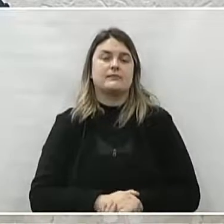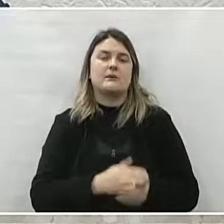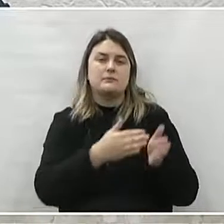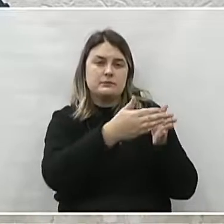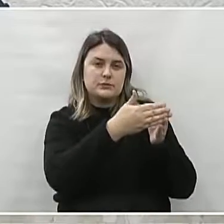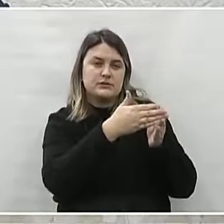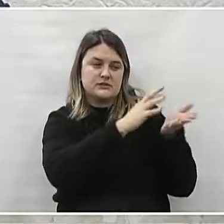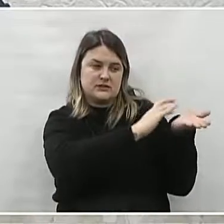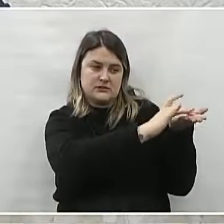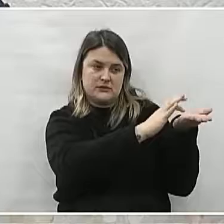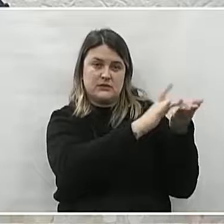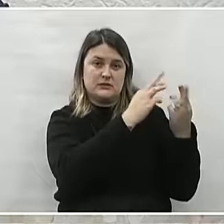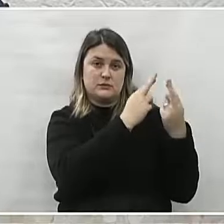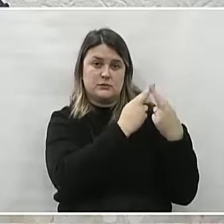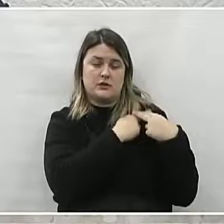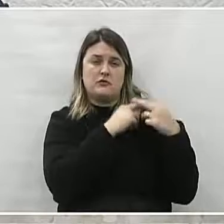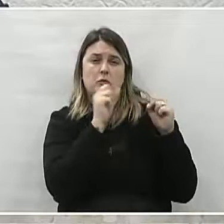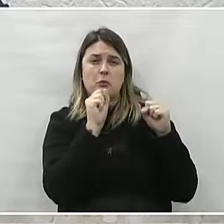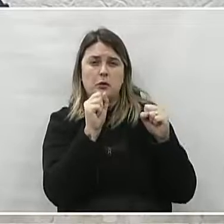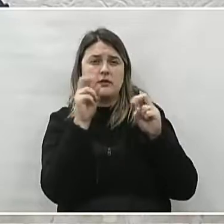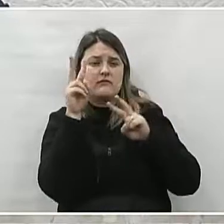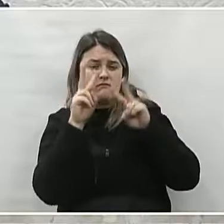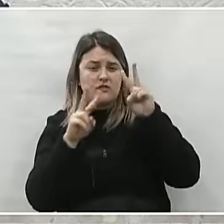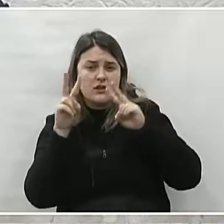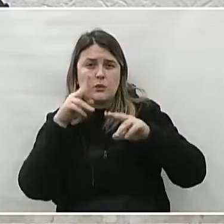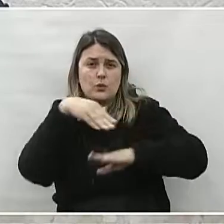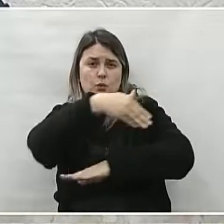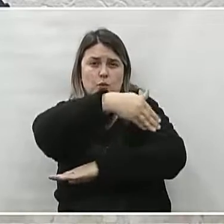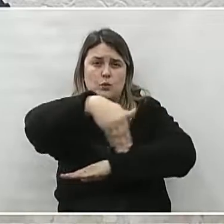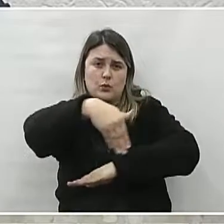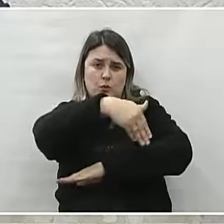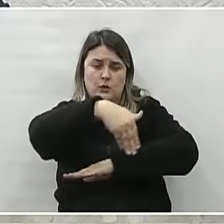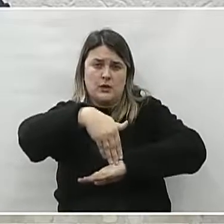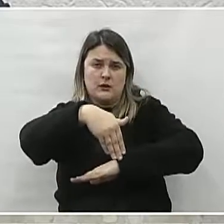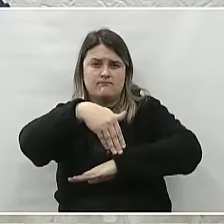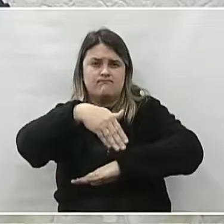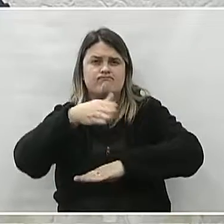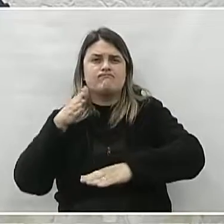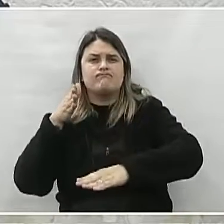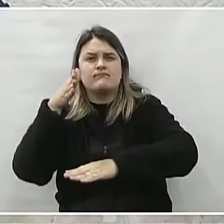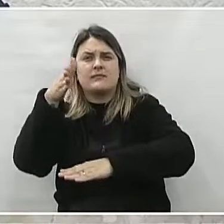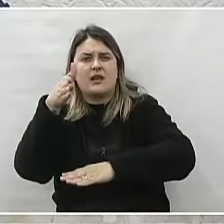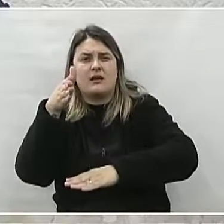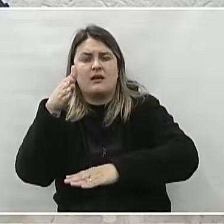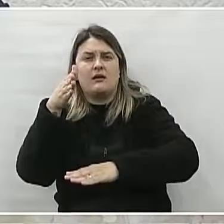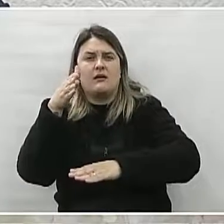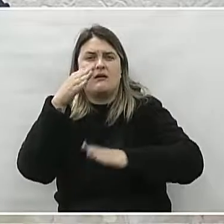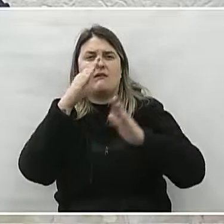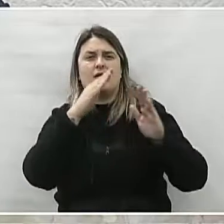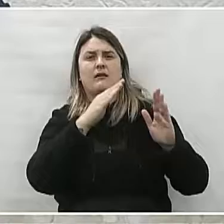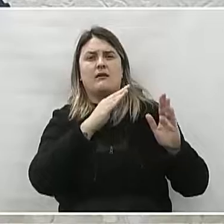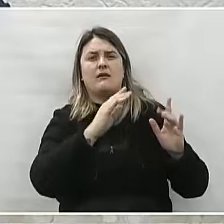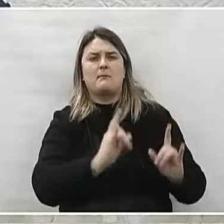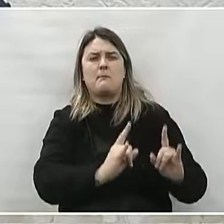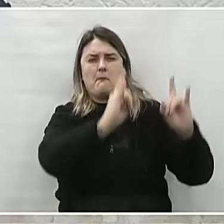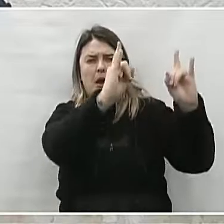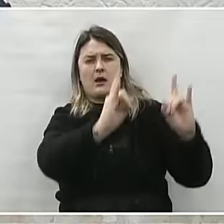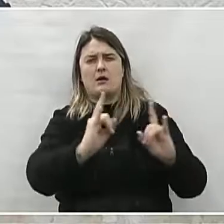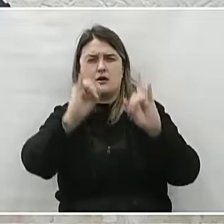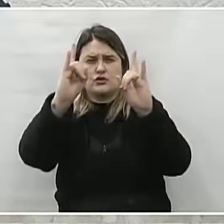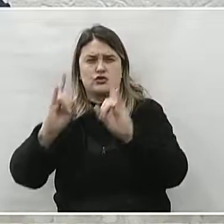secretaria competente, possam verificar a situação da rua na entrada do condomínio Verona.